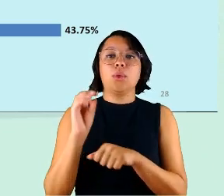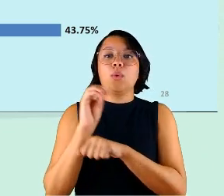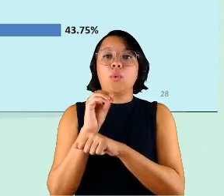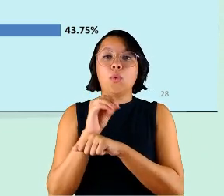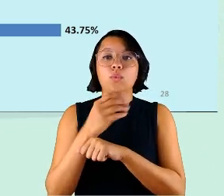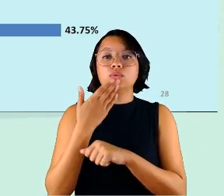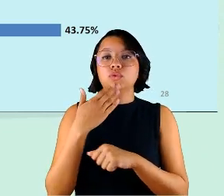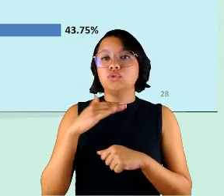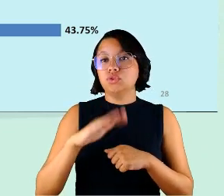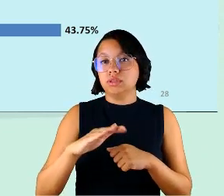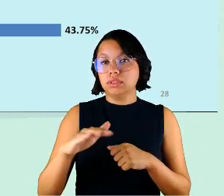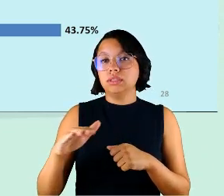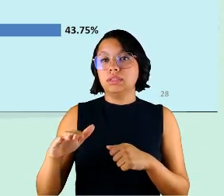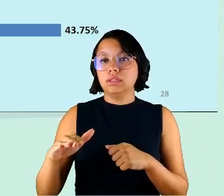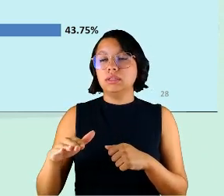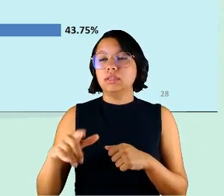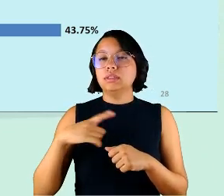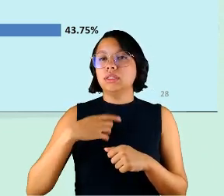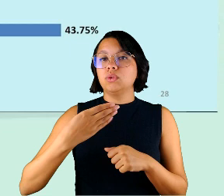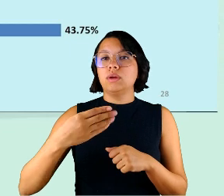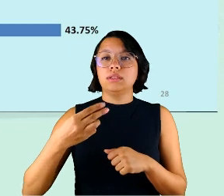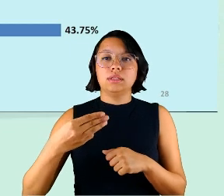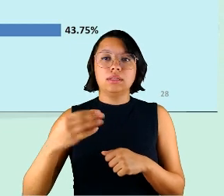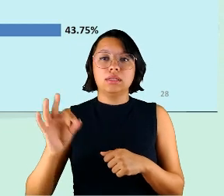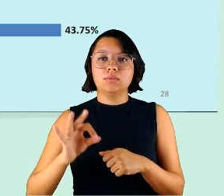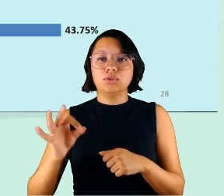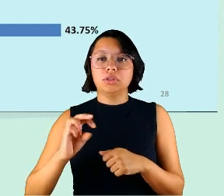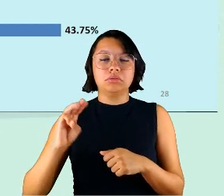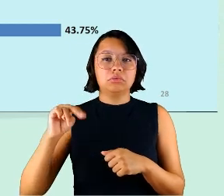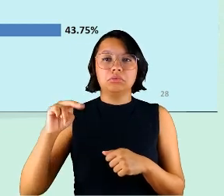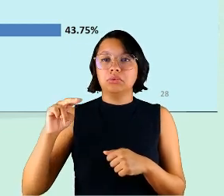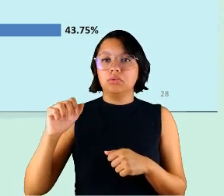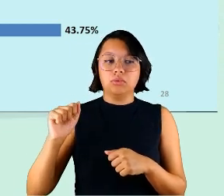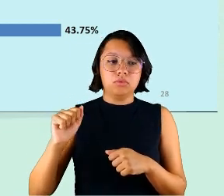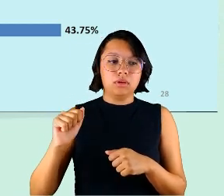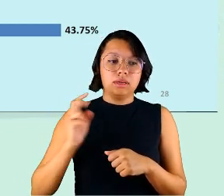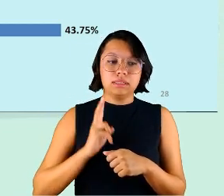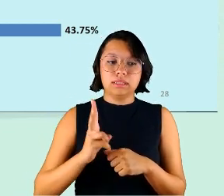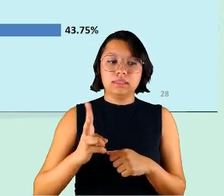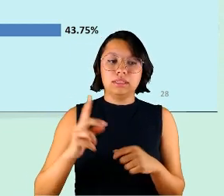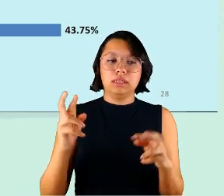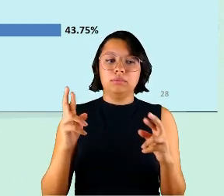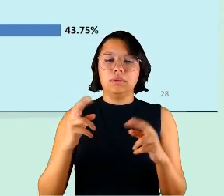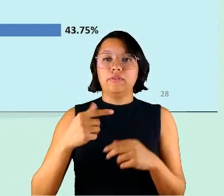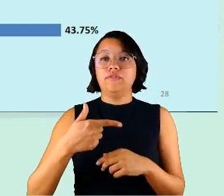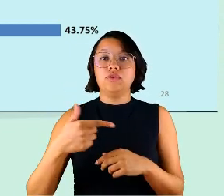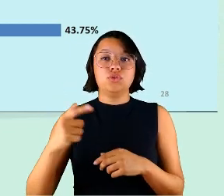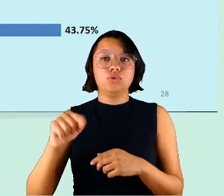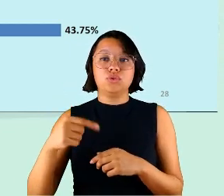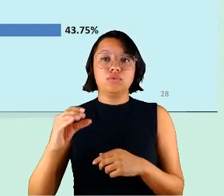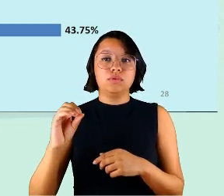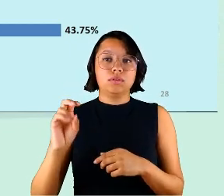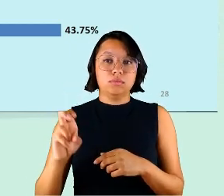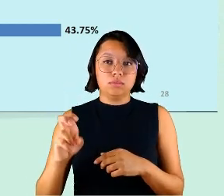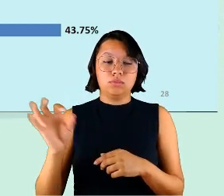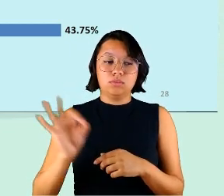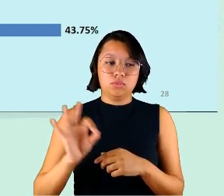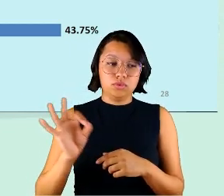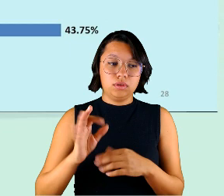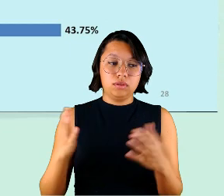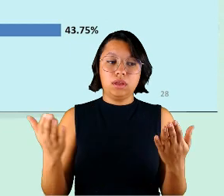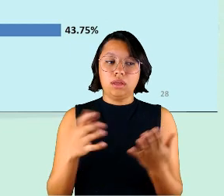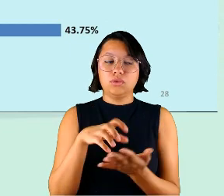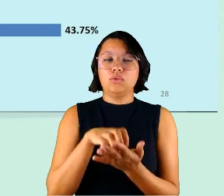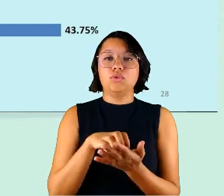crianças a gente tem que 43% nunca e sempre em torno de 22% então essa